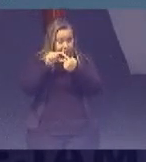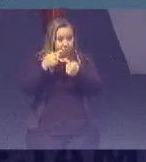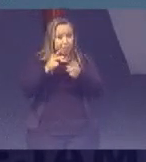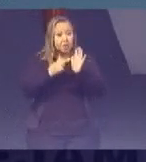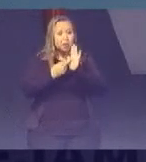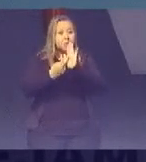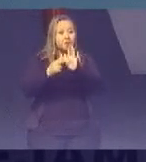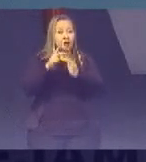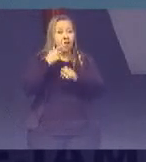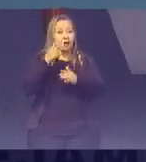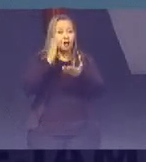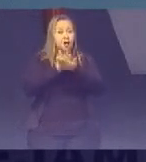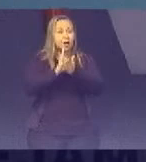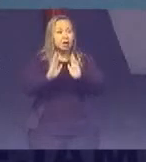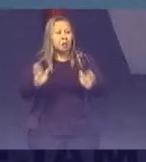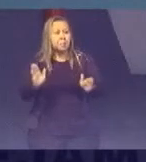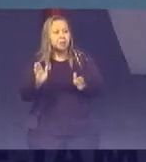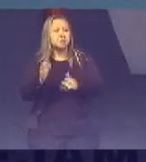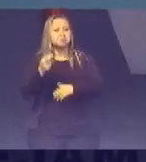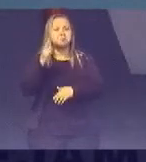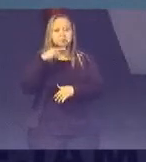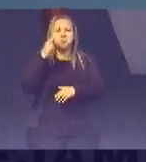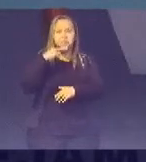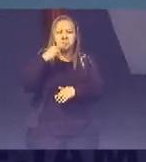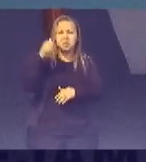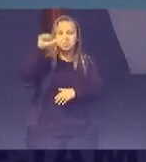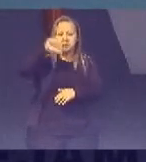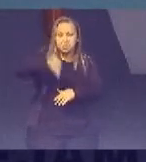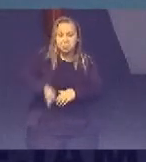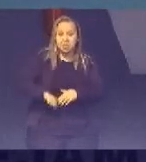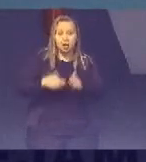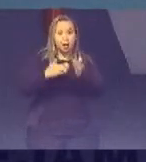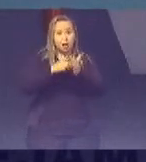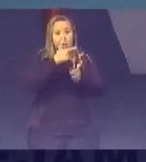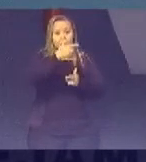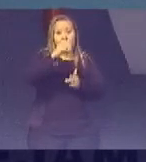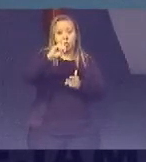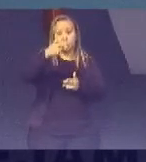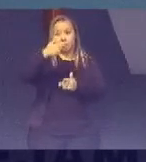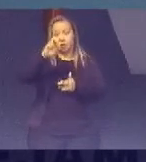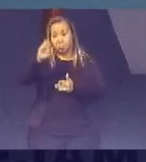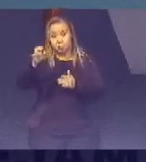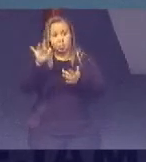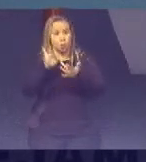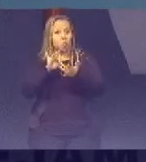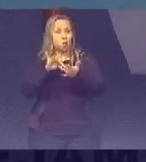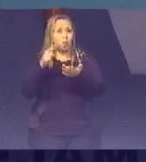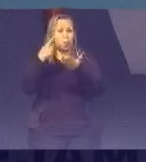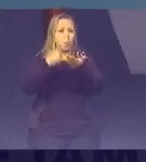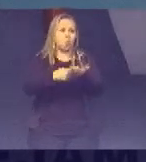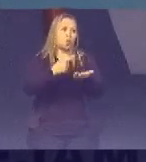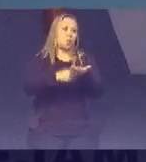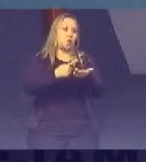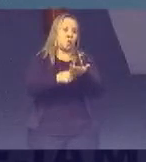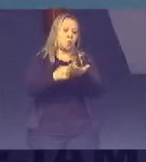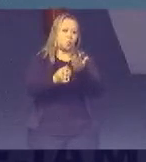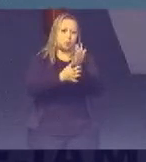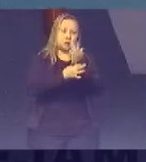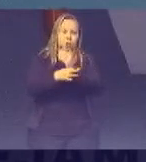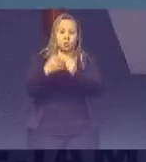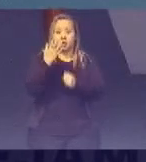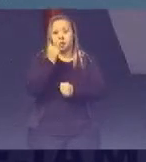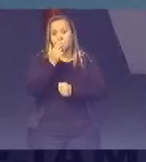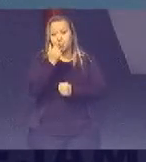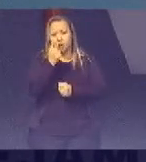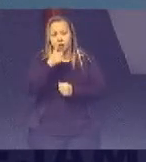Com todas as formas De má nutrição Para o alcance Até 2025 Que é um outro acordo Ou seja No âmbito Da segurança alimentar O Brasil